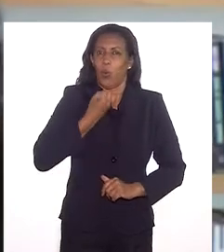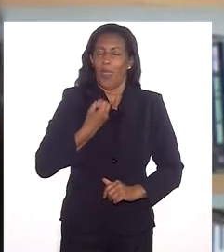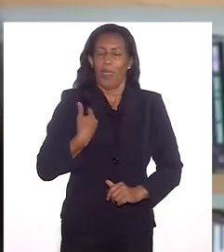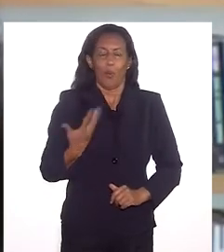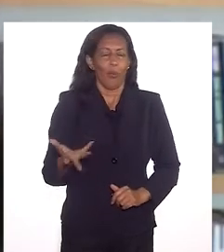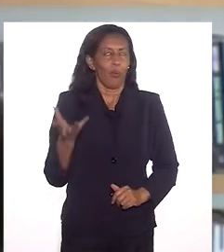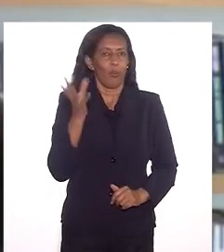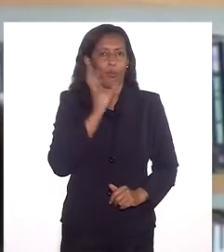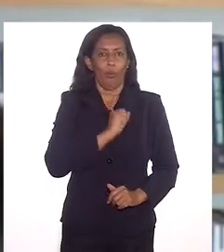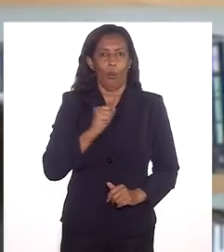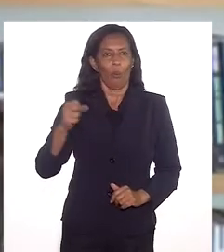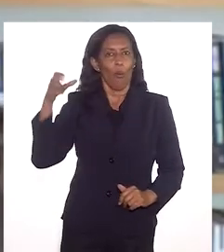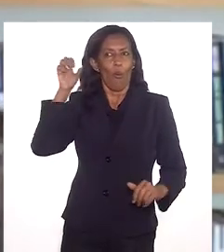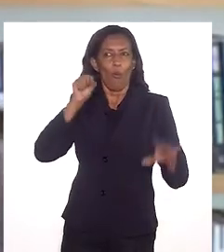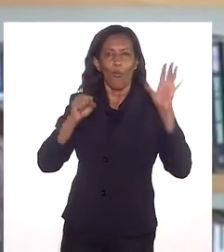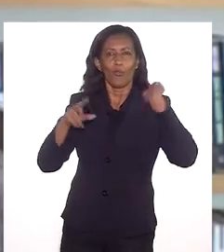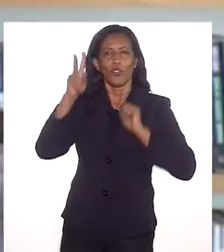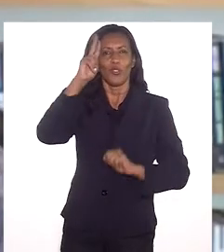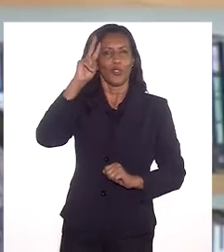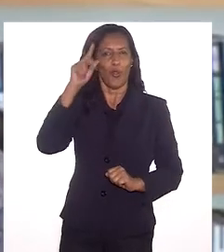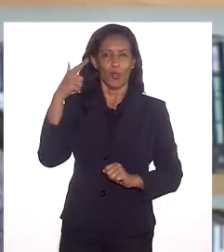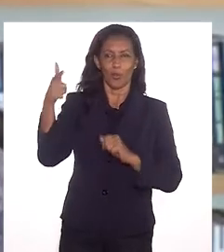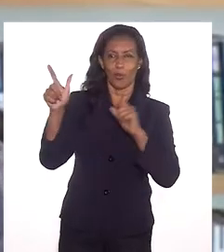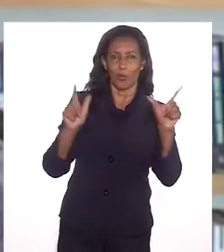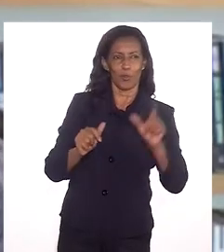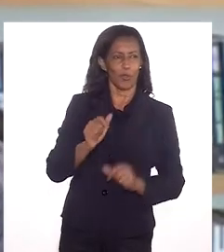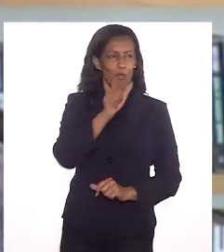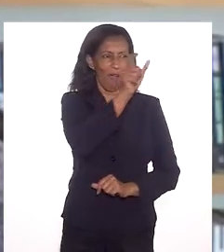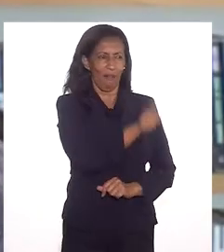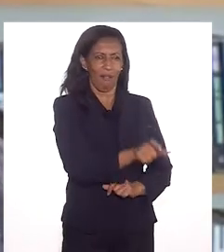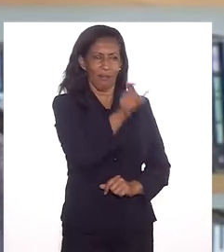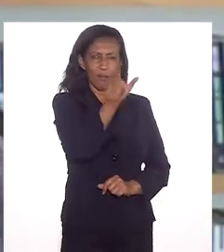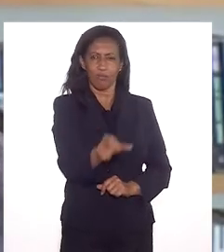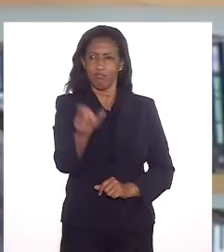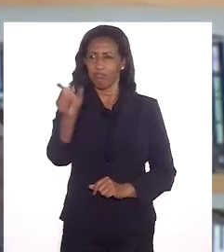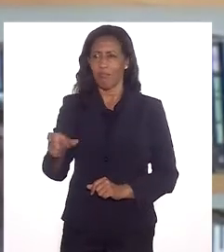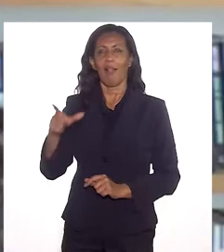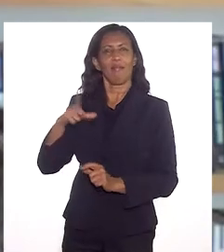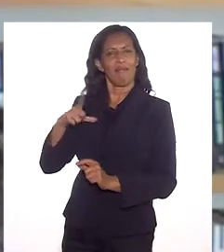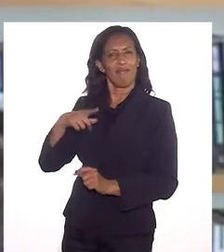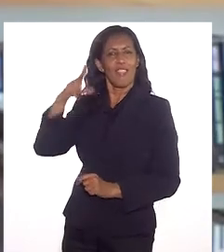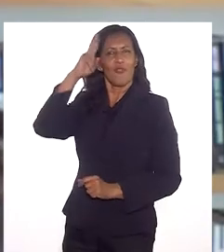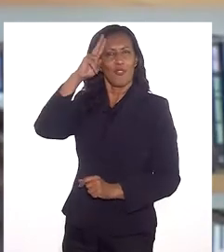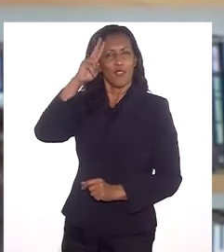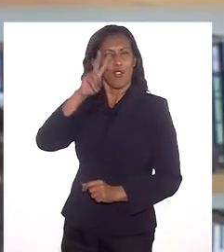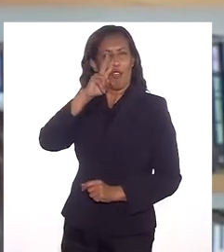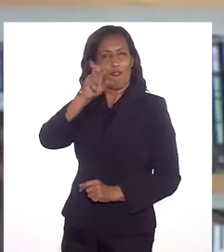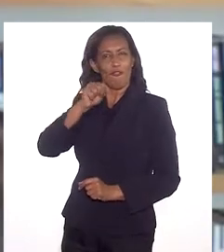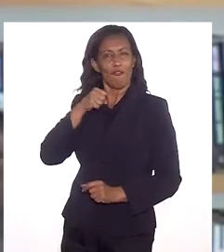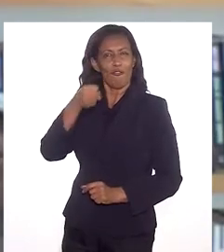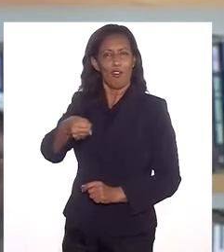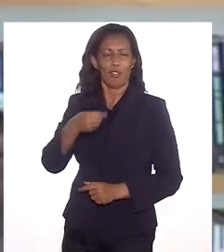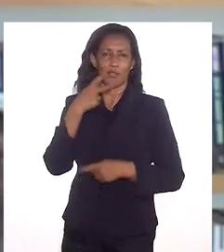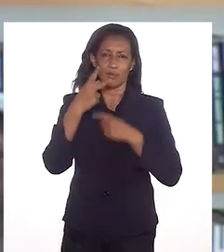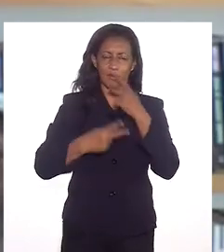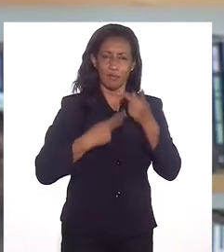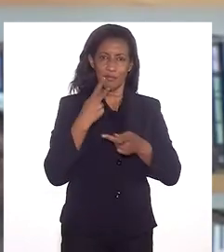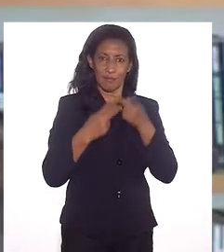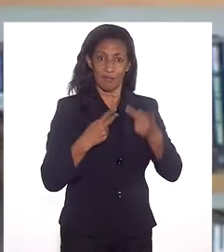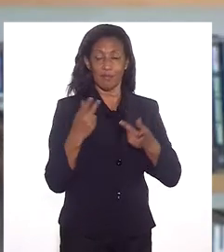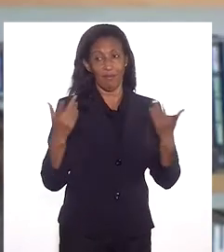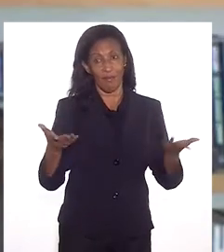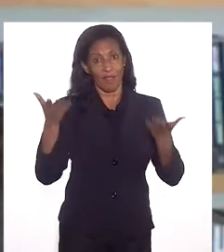surpresa permanente. Eu adoro ouvir histórias dos outros. Eu acho que cada ser humano tem uma história potente para contar.